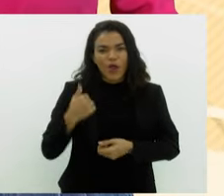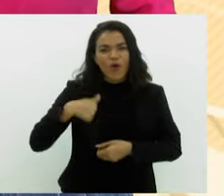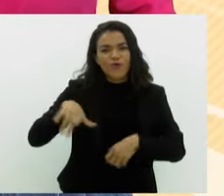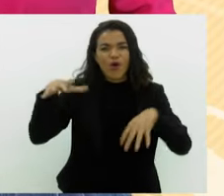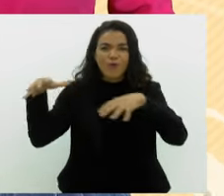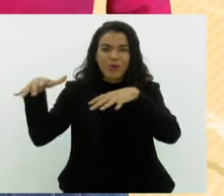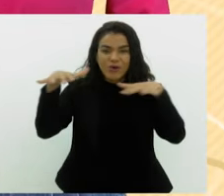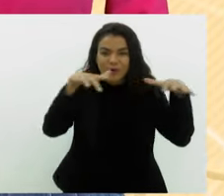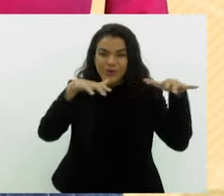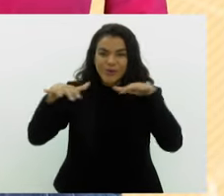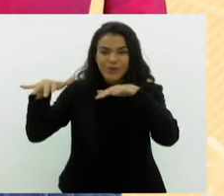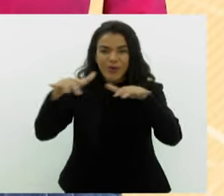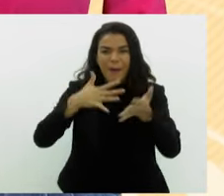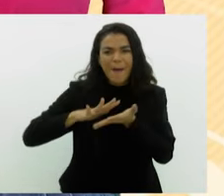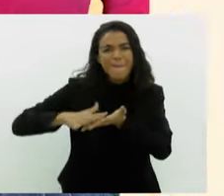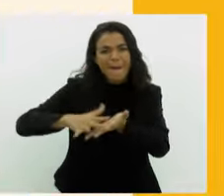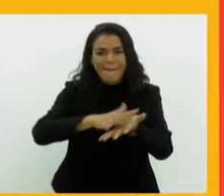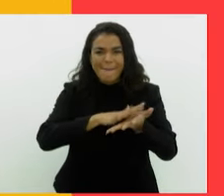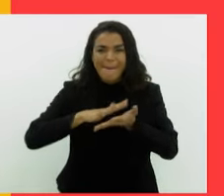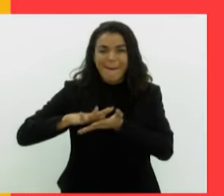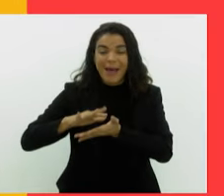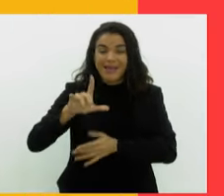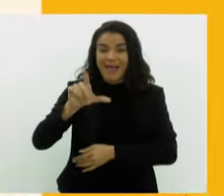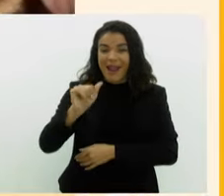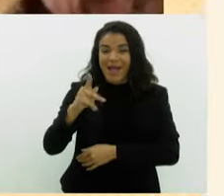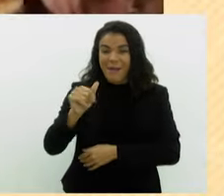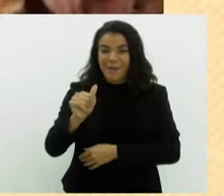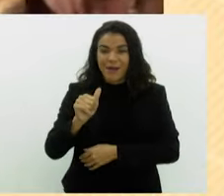vai levantar poeira no casarão do Firmino na Lapa.